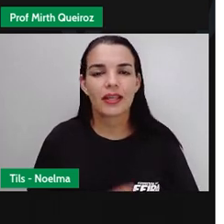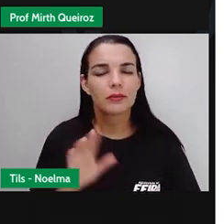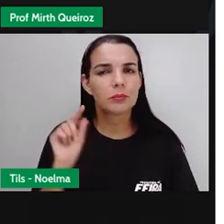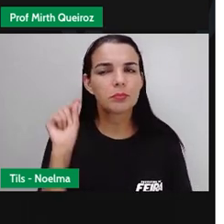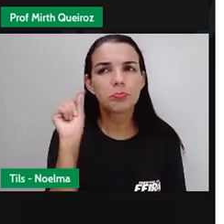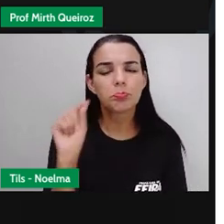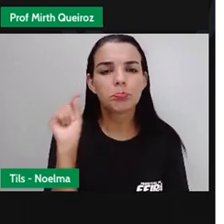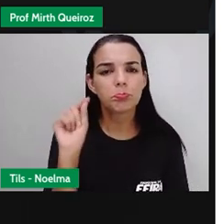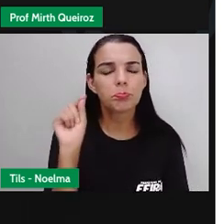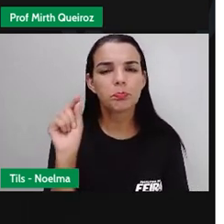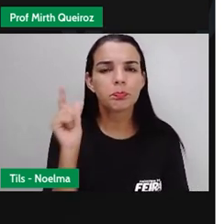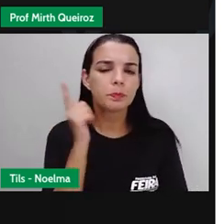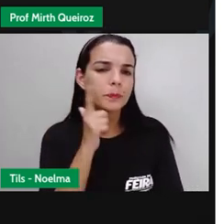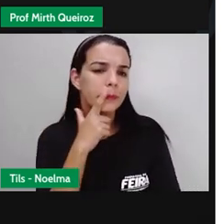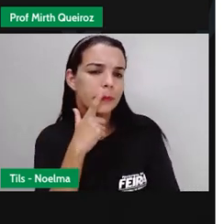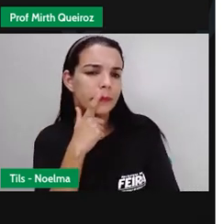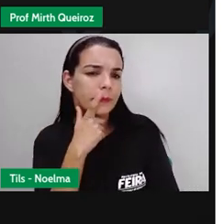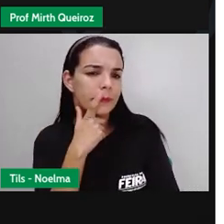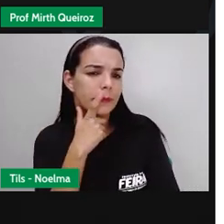O que é? que é?